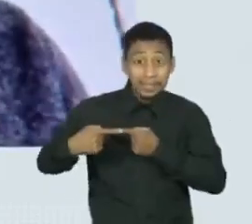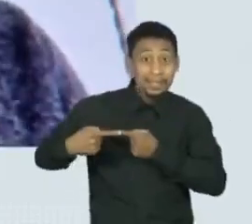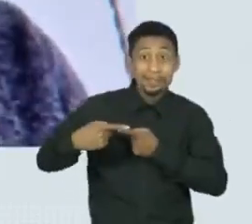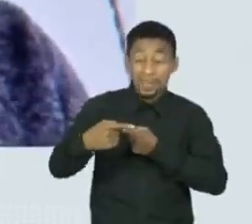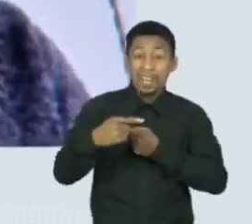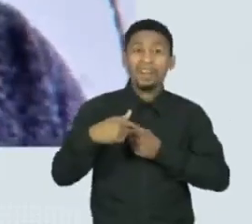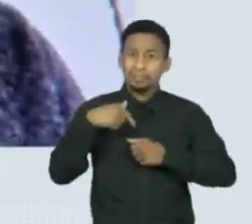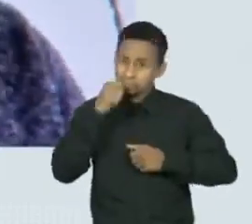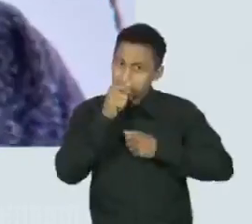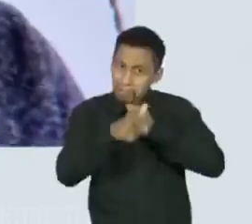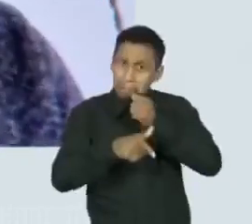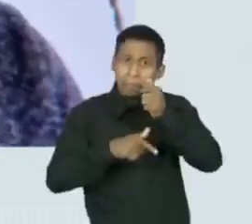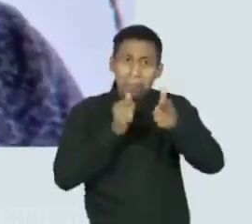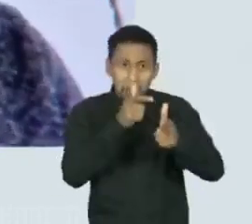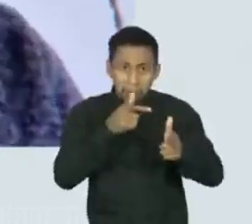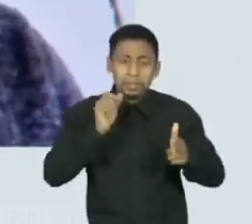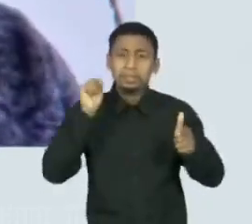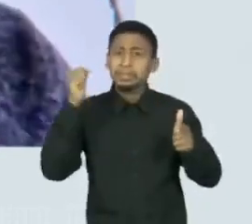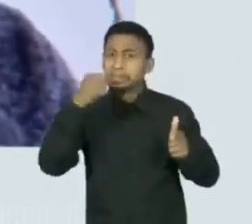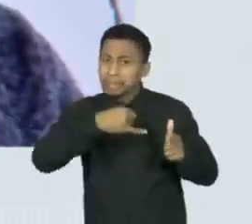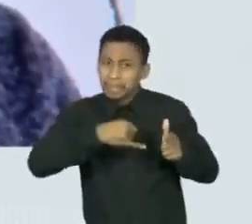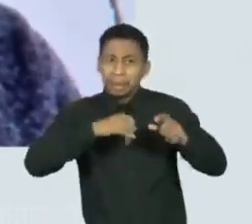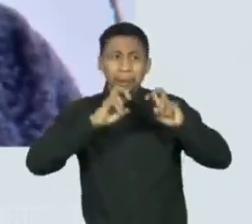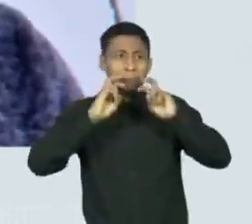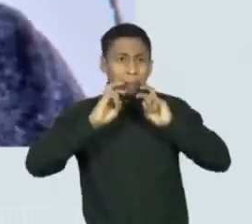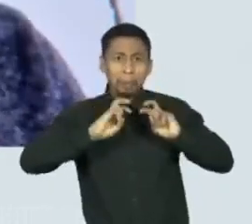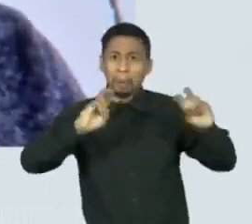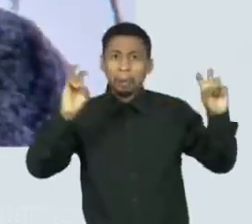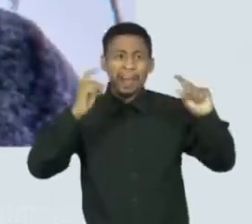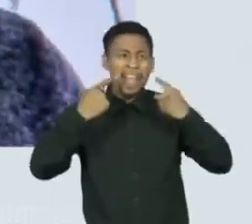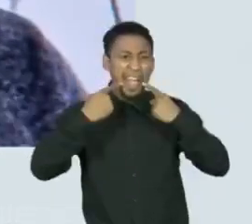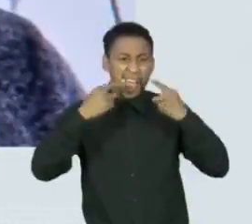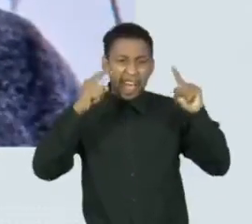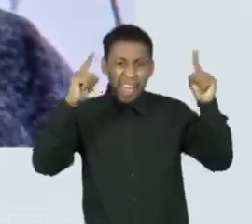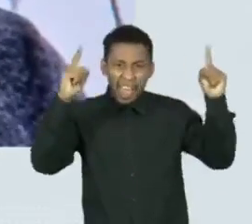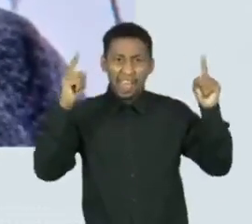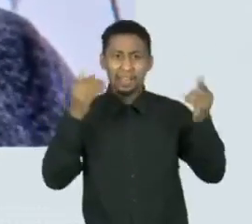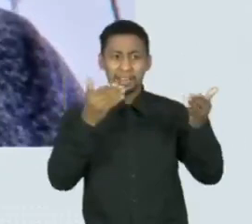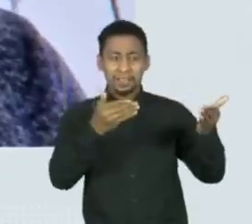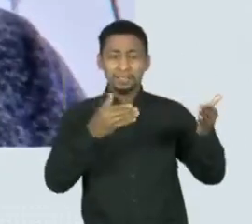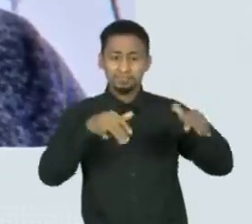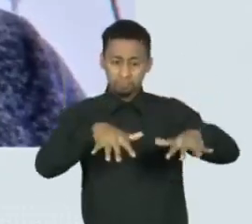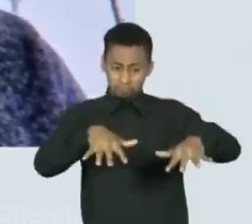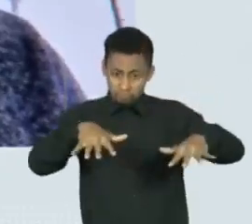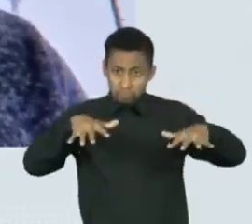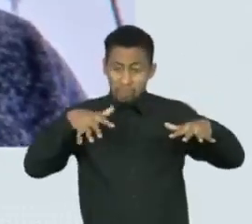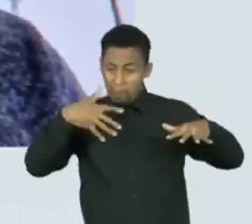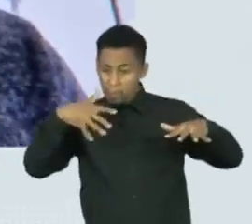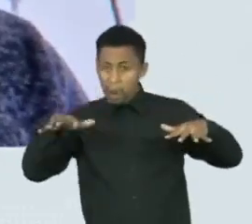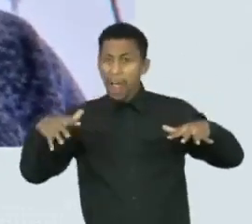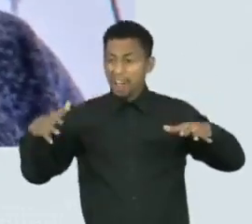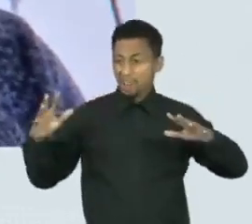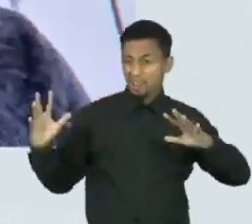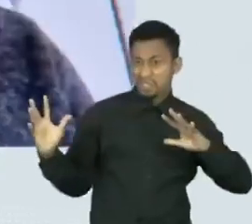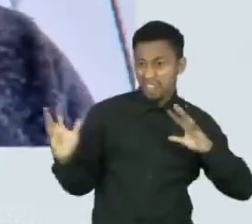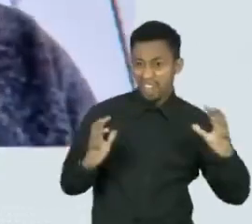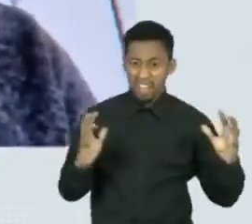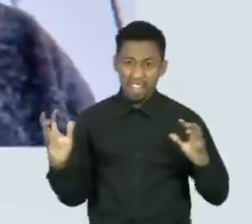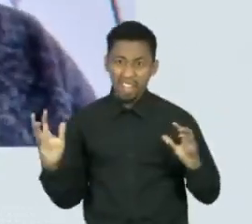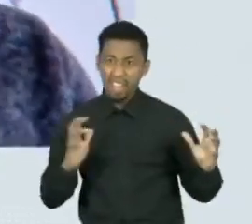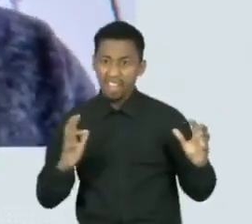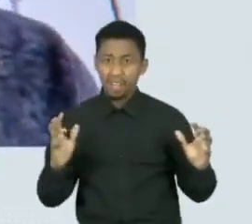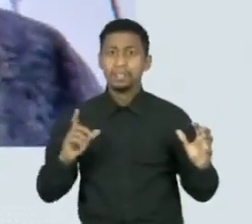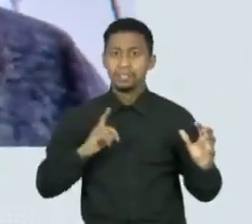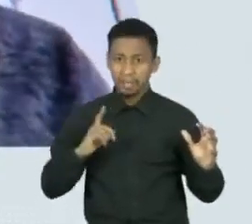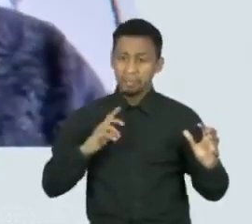vaias, vários episódios de vaias, gracinhas da plateia. Teve até briga de física,